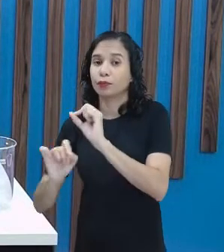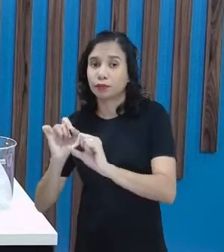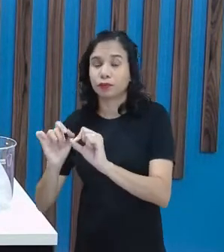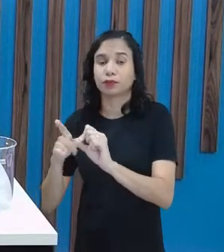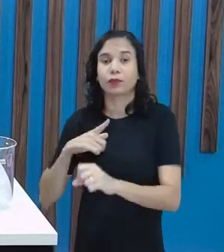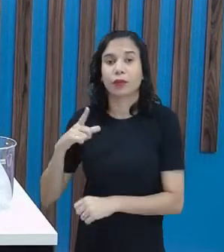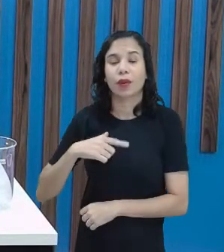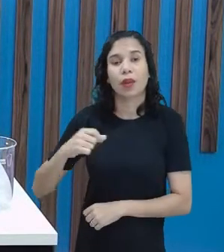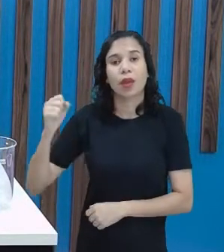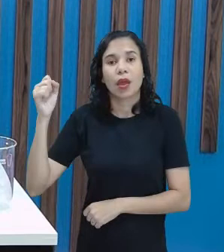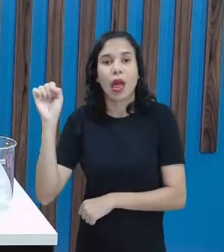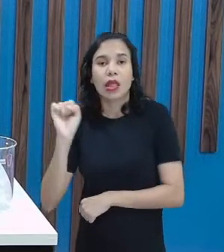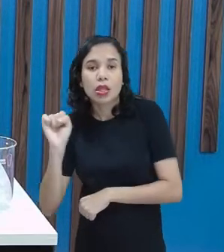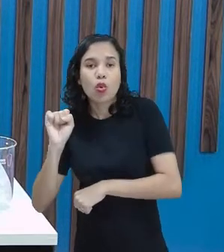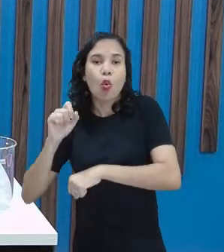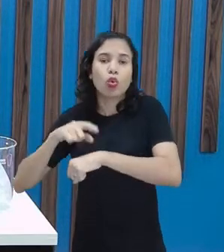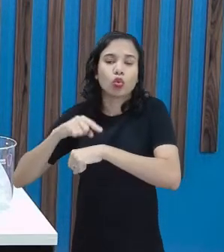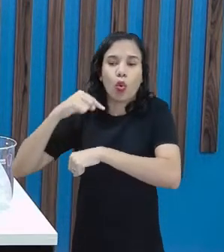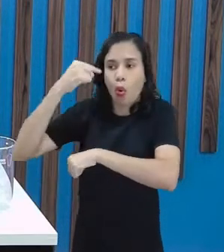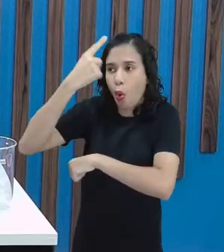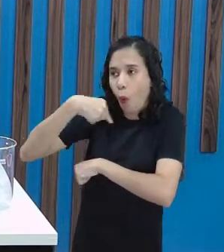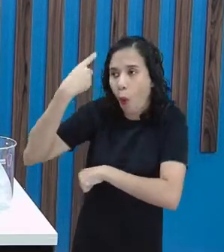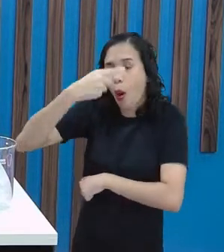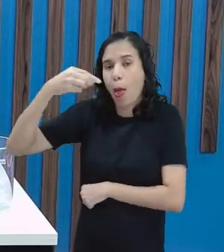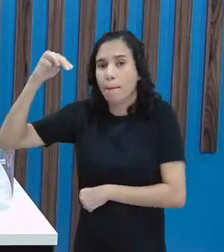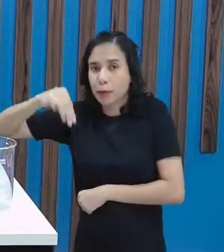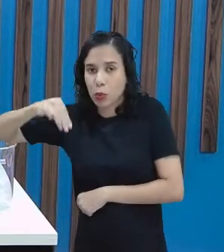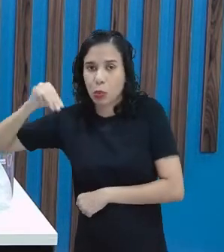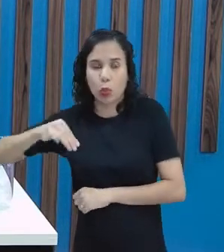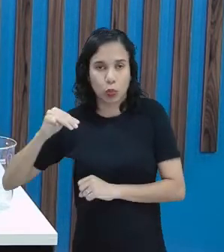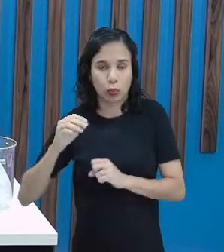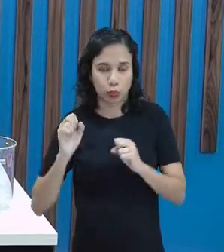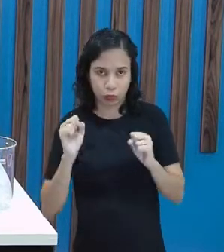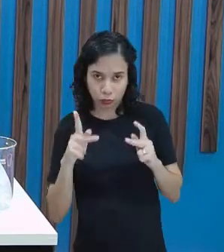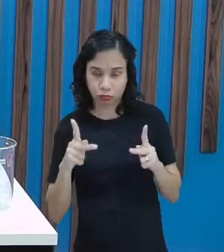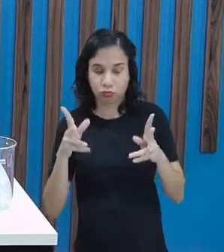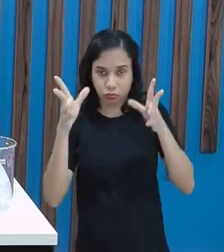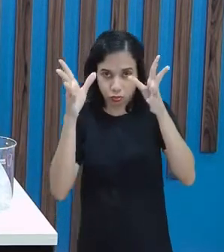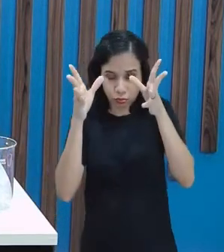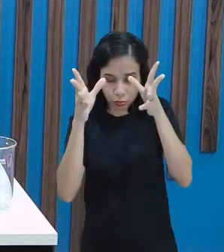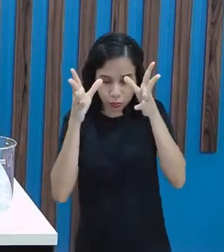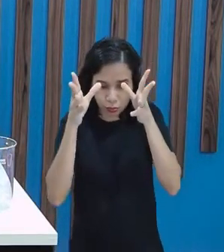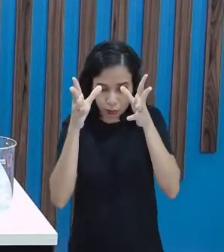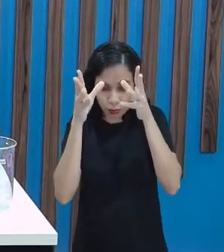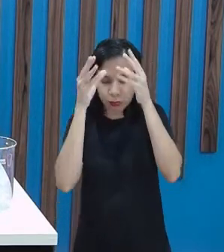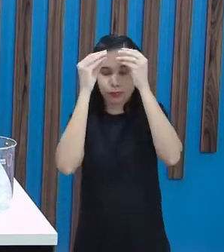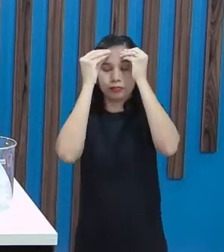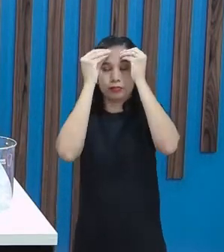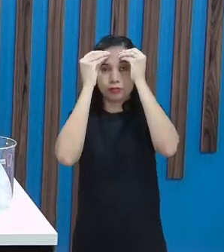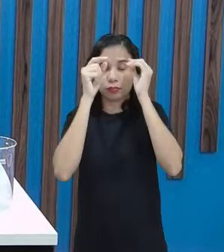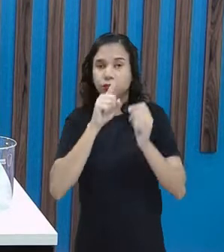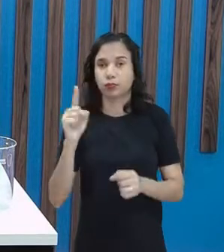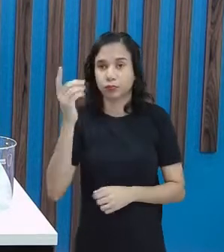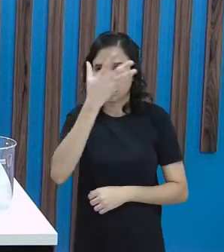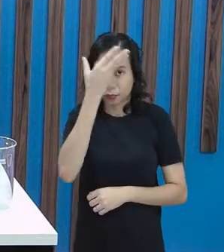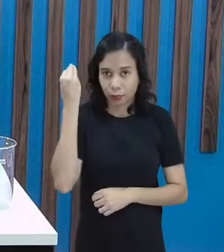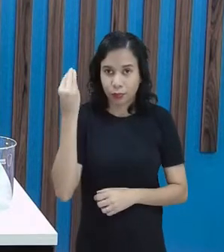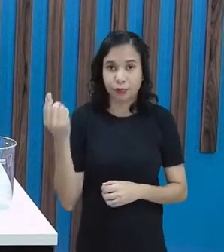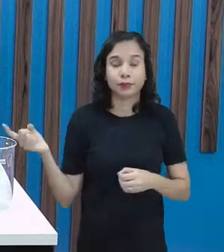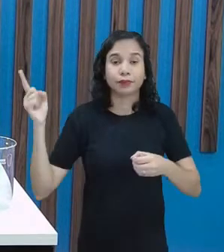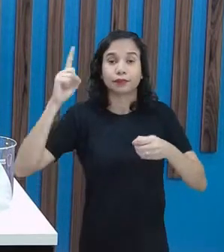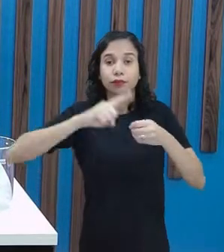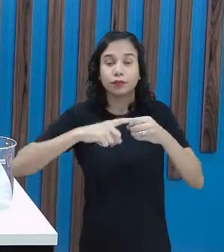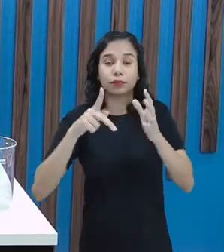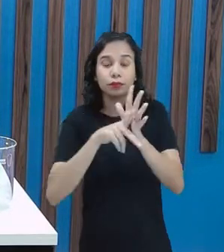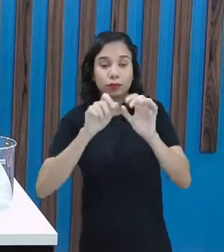segundos, de horas, minutos. Ok? Então, guarda isso aí para não esquecer. Voltando aqui para